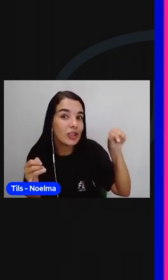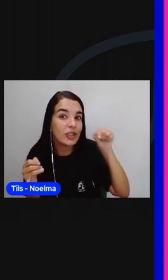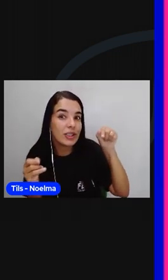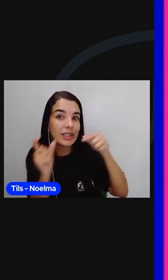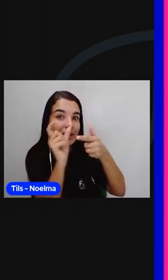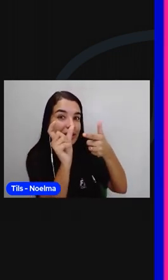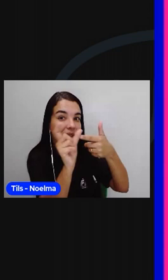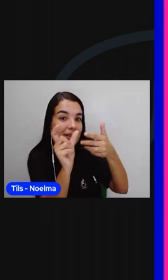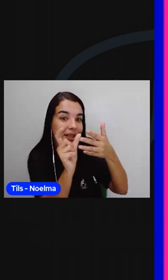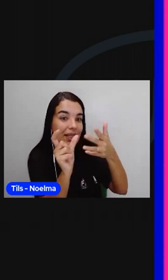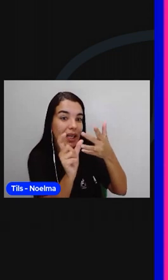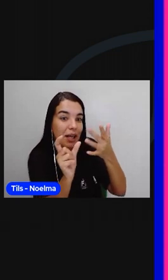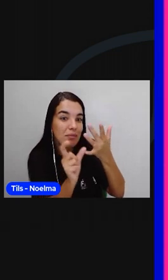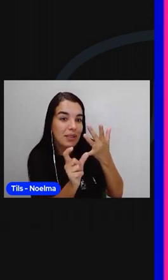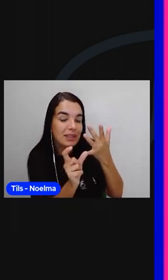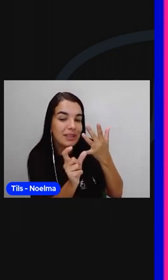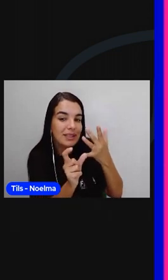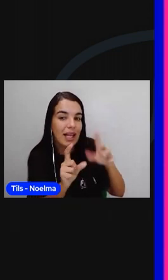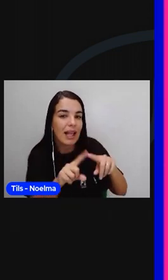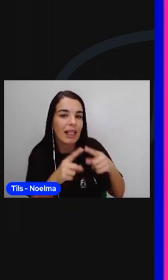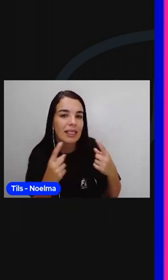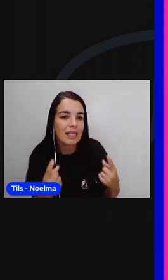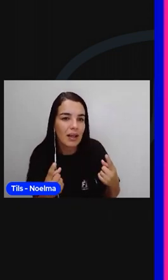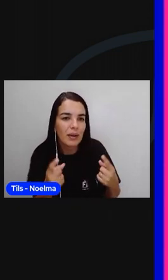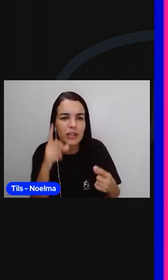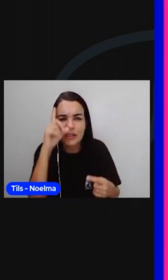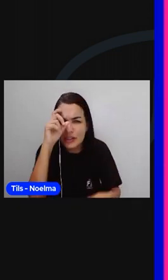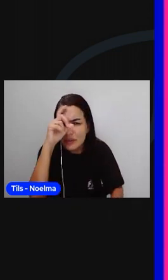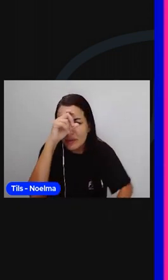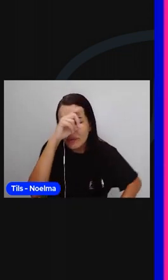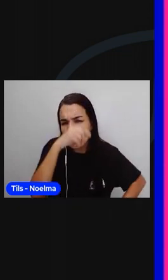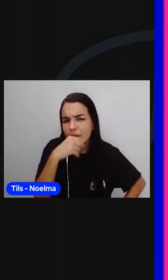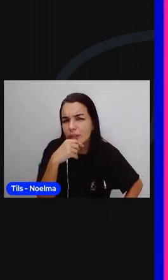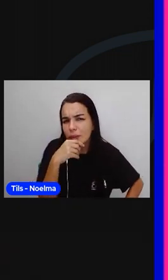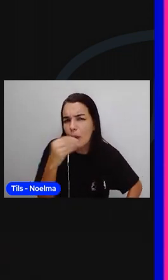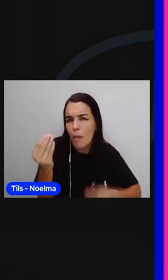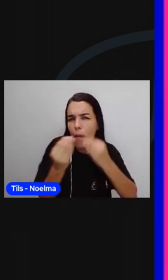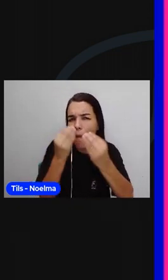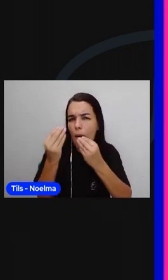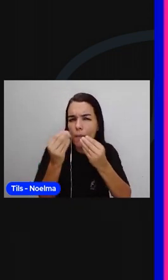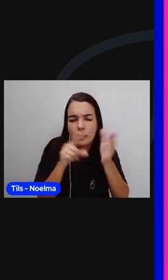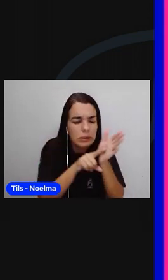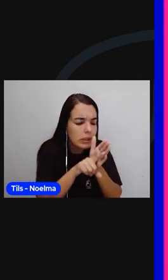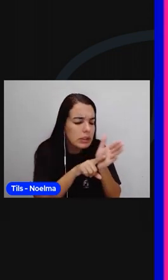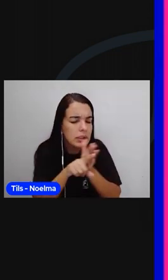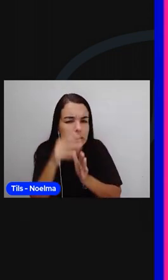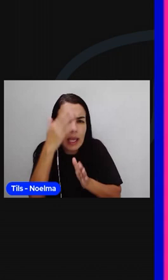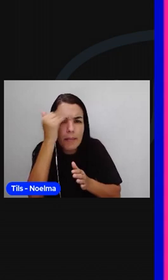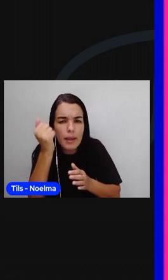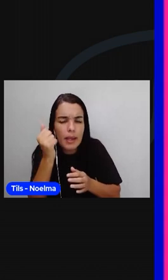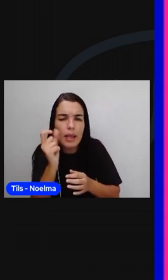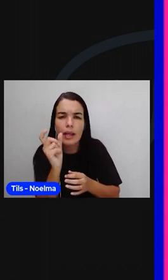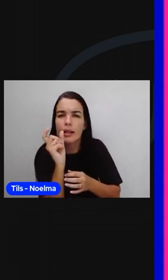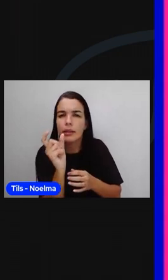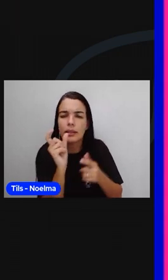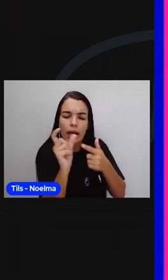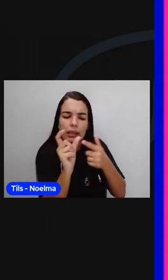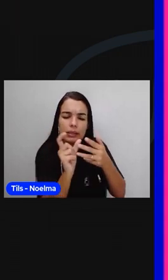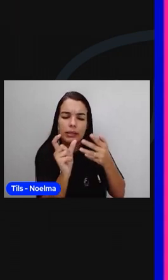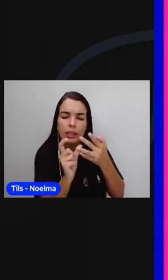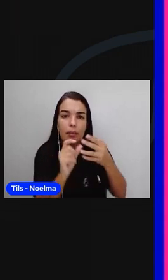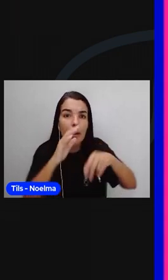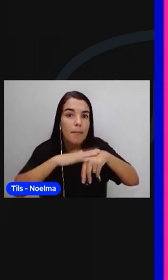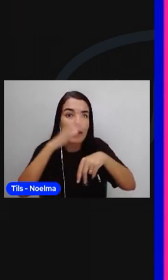Sete sílabas. Mas será que é difícil analisarmos qual a sílaba mais forte, uma palavra com